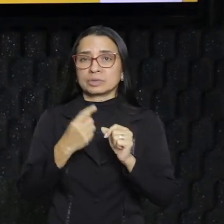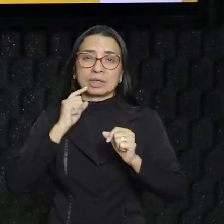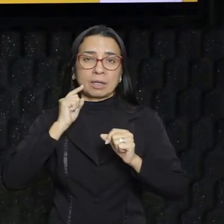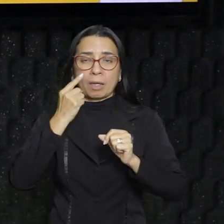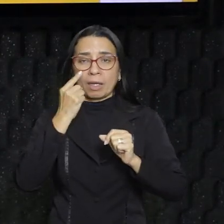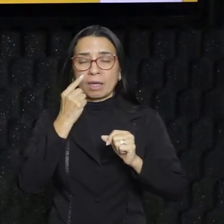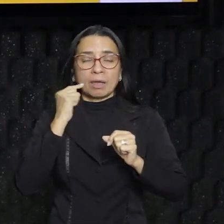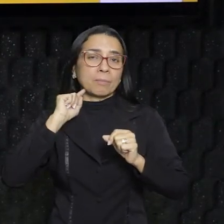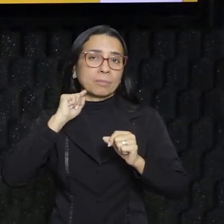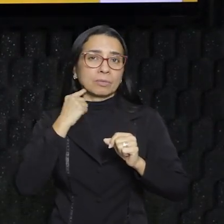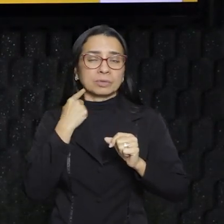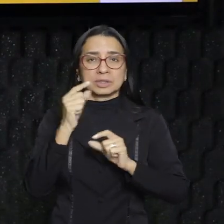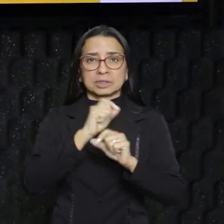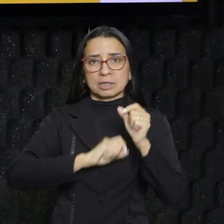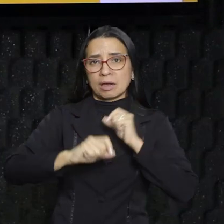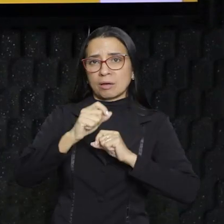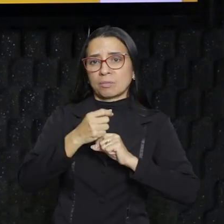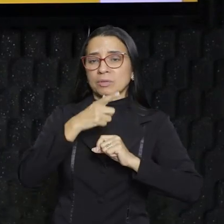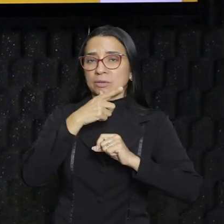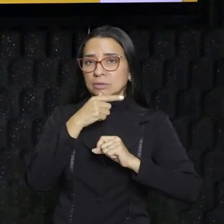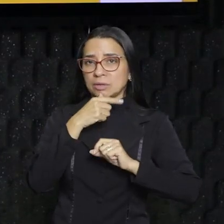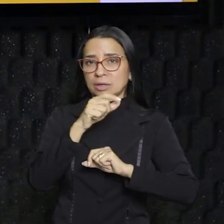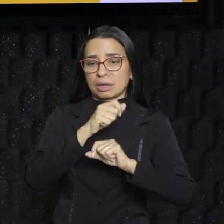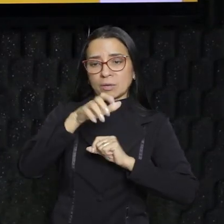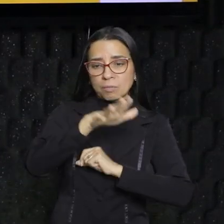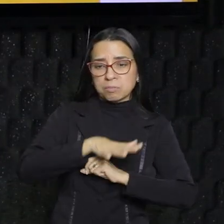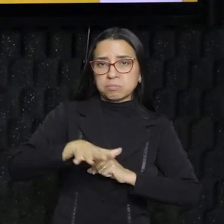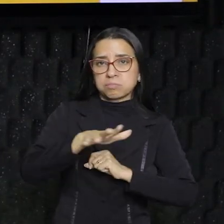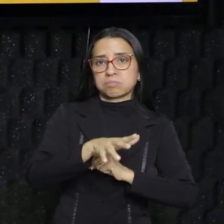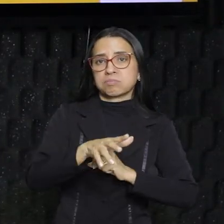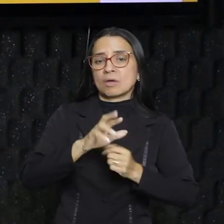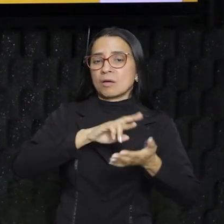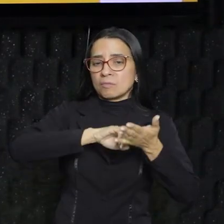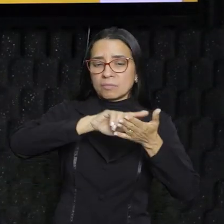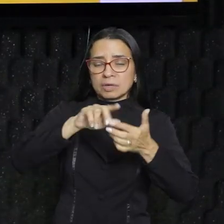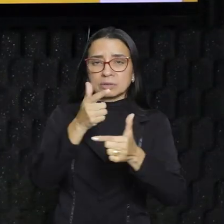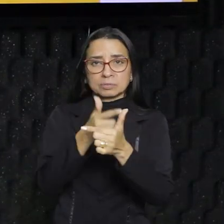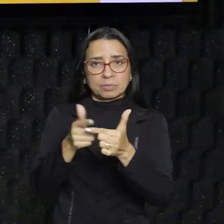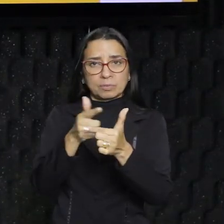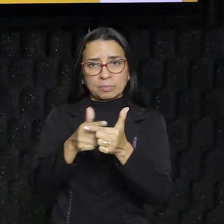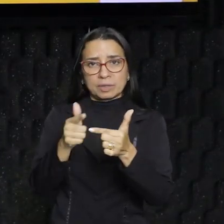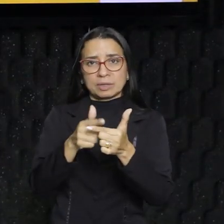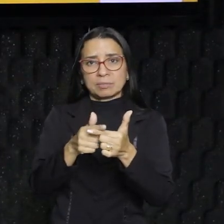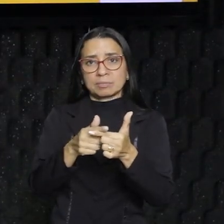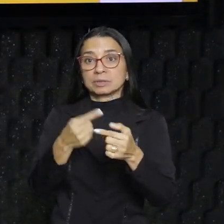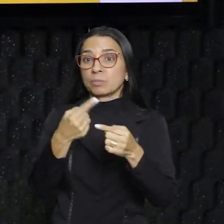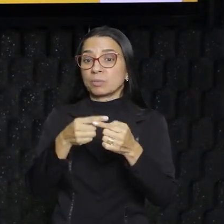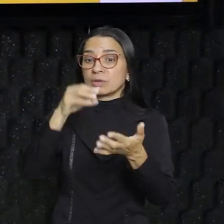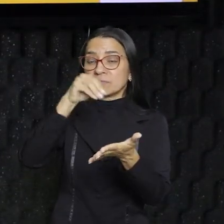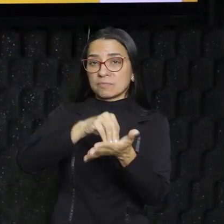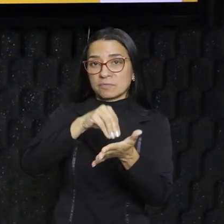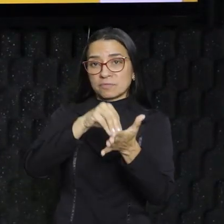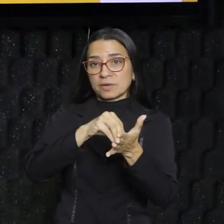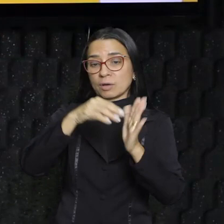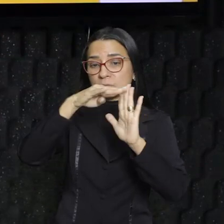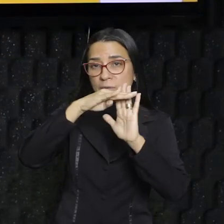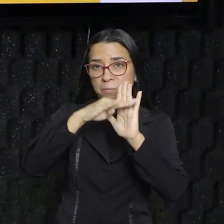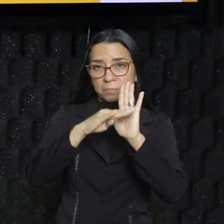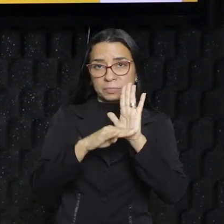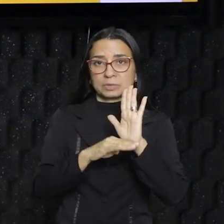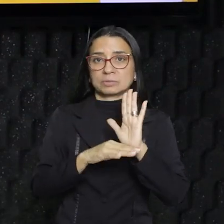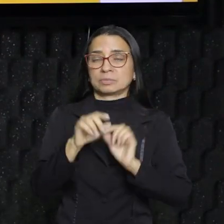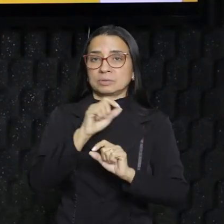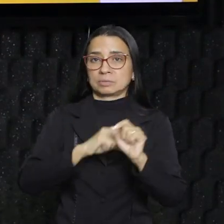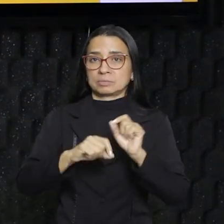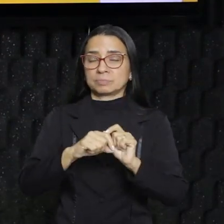hídrica, ou seja, nós vamos ter uma série de problemas desencadeados dessa falta de planejamento. E a isso, a